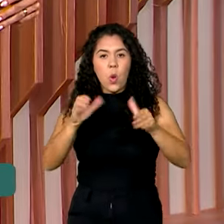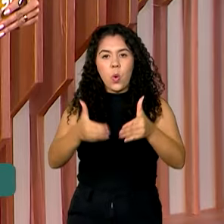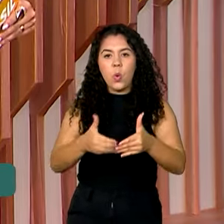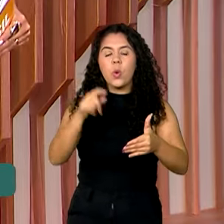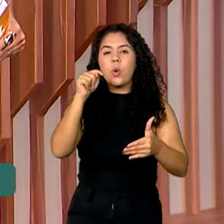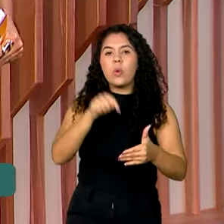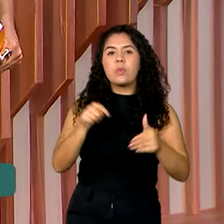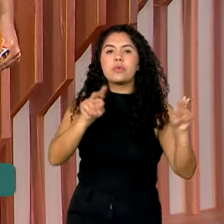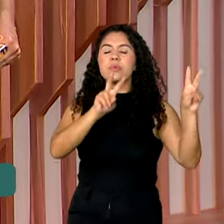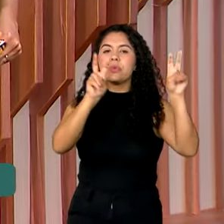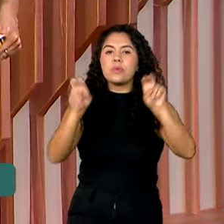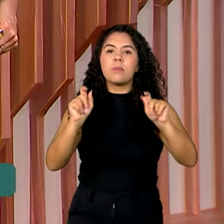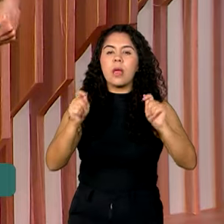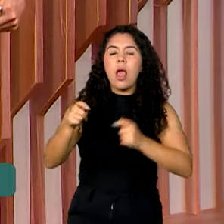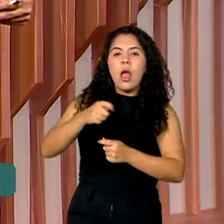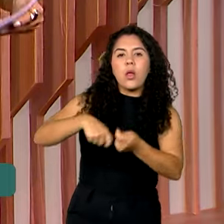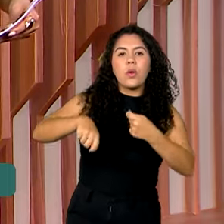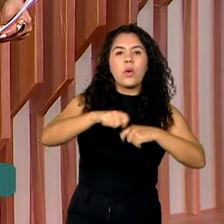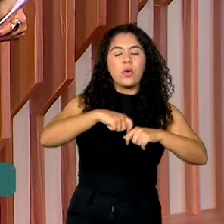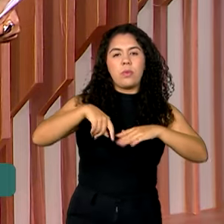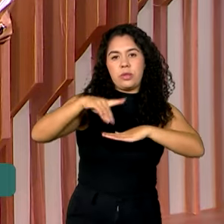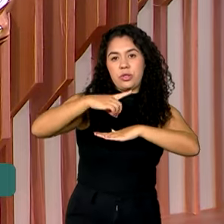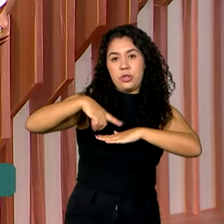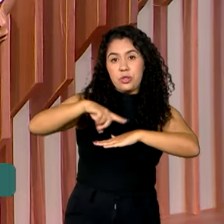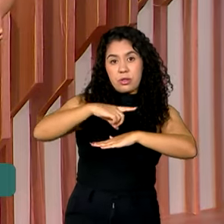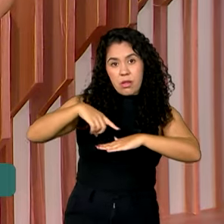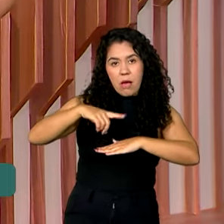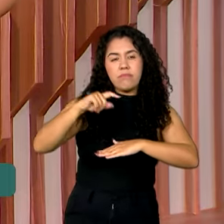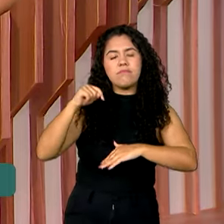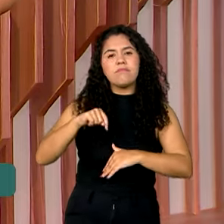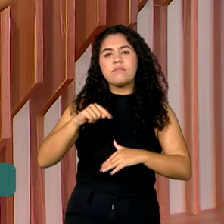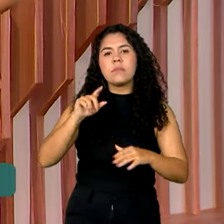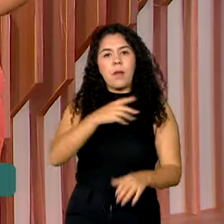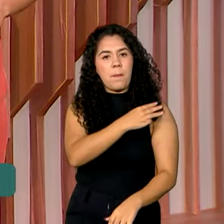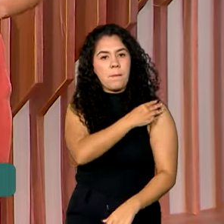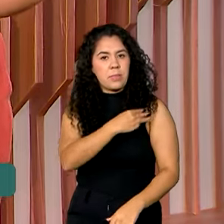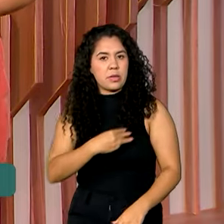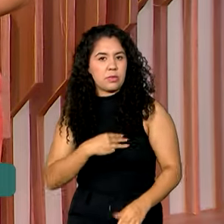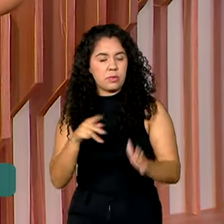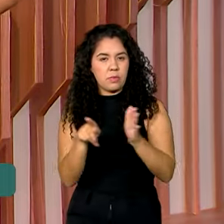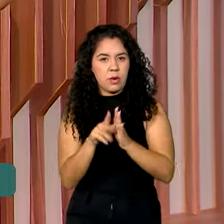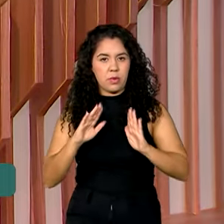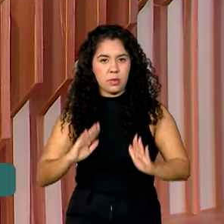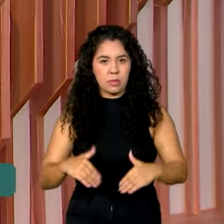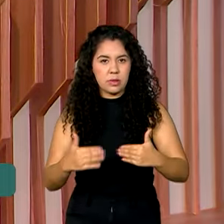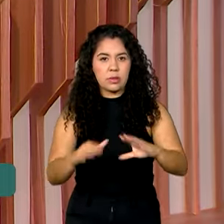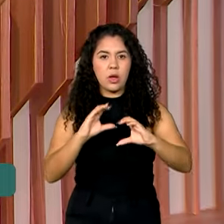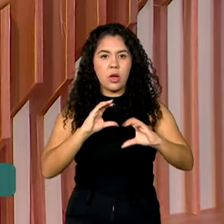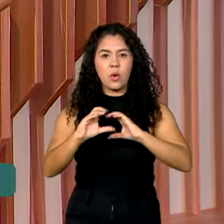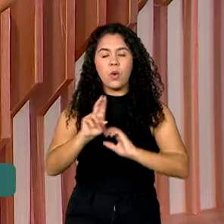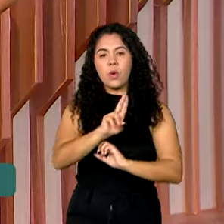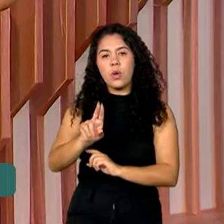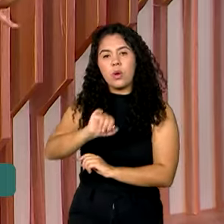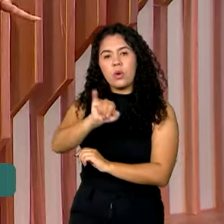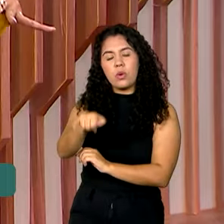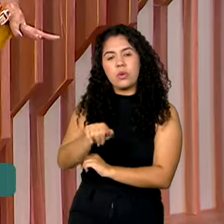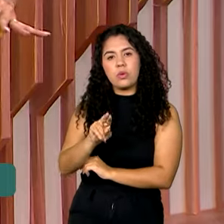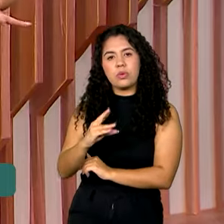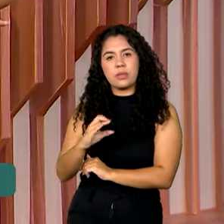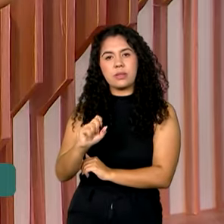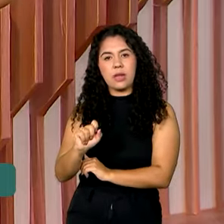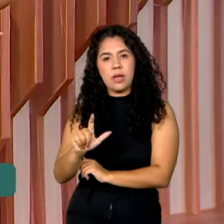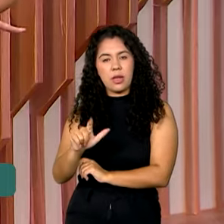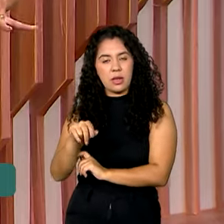economia digital. Esse encontro foi presidido pelo ministro das Comunicações, Juscelino Filho. Entre os